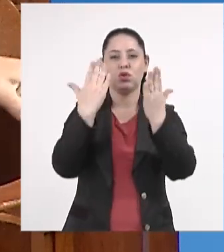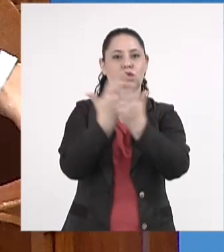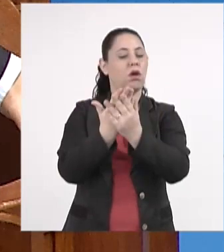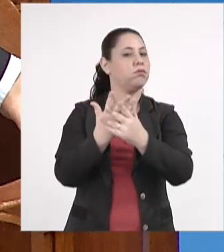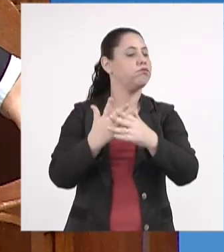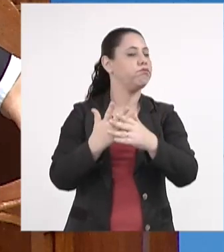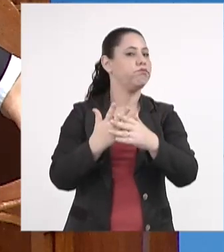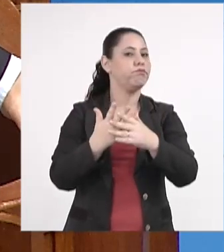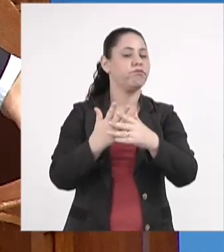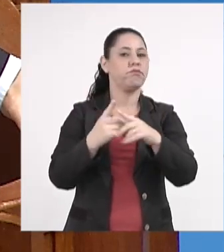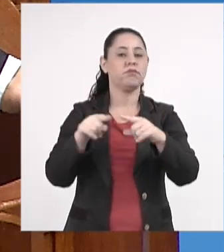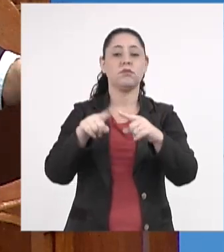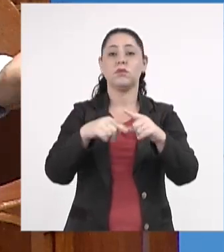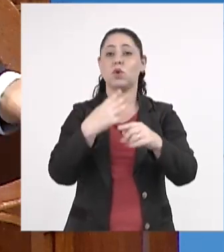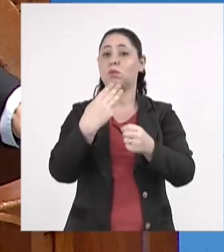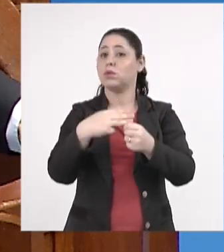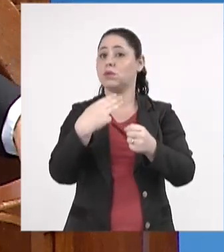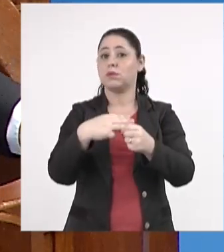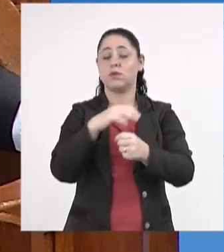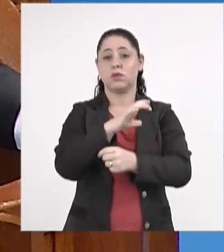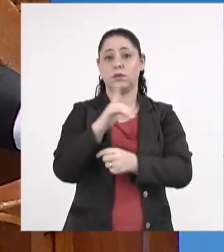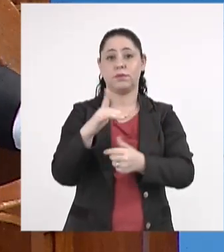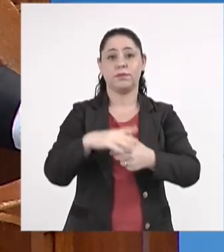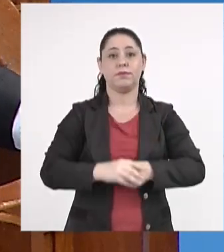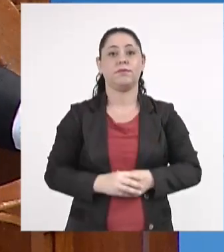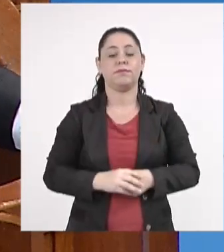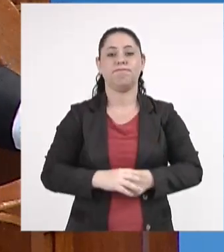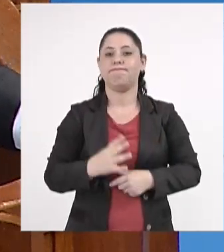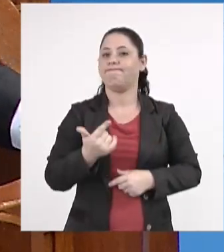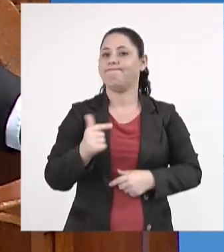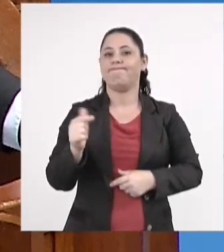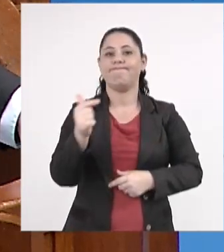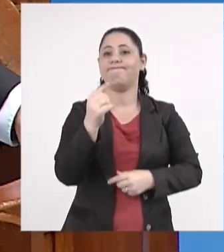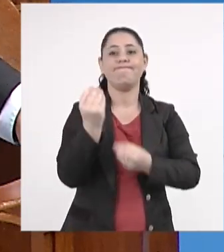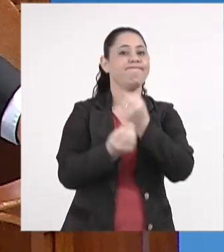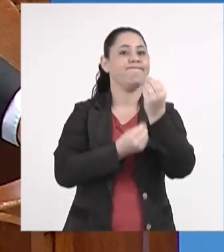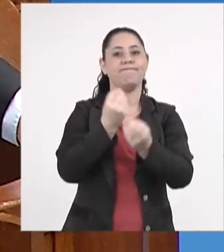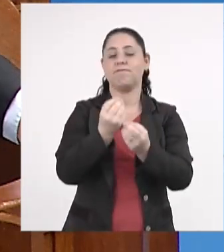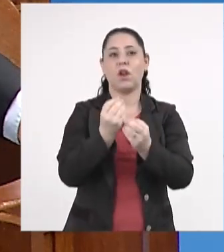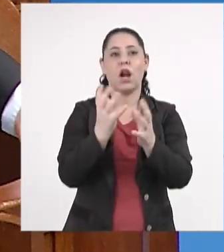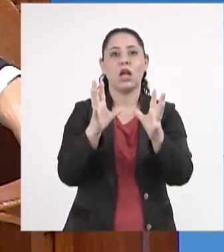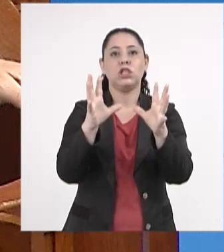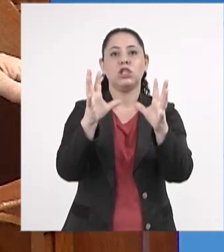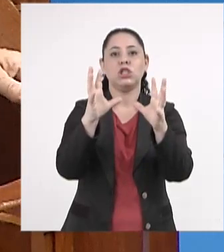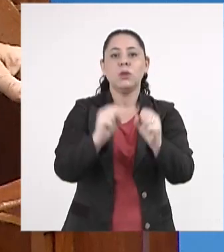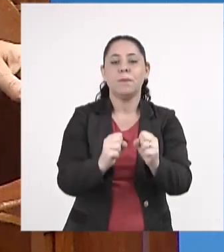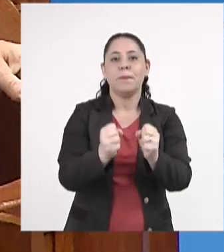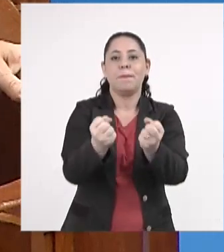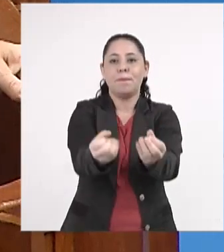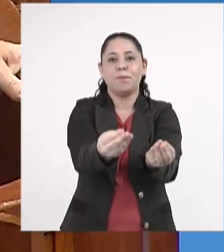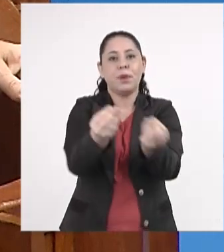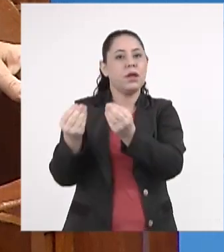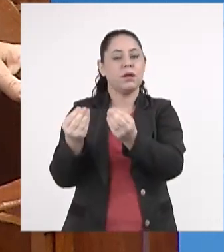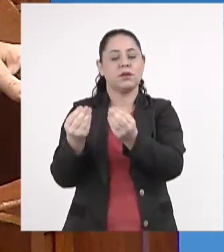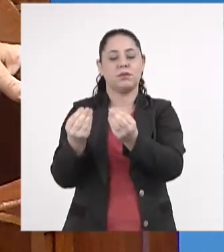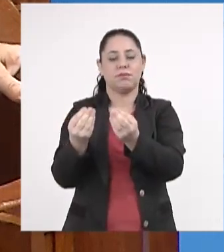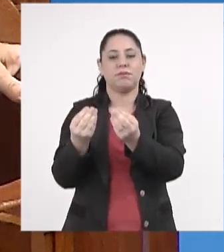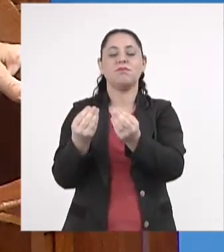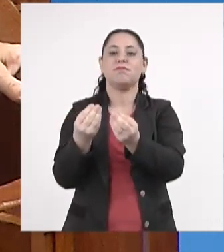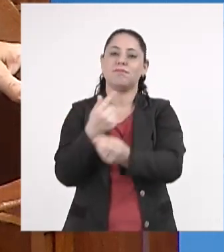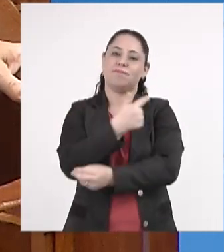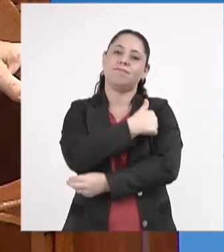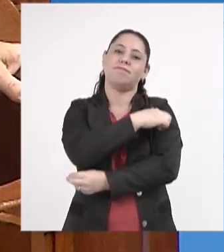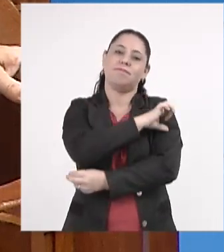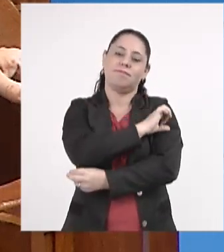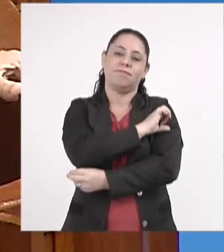fechadas. O município de Campo Grande não teve condições de absorver essas crianças nas séries